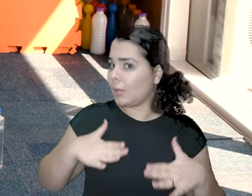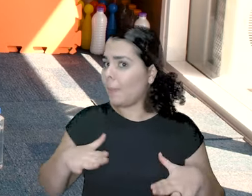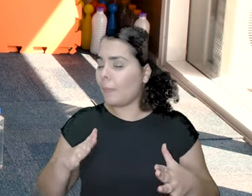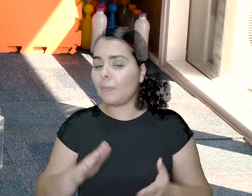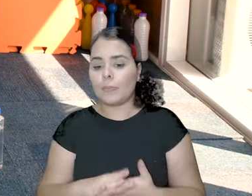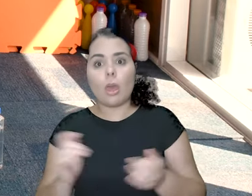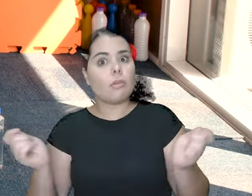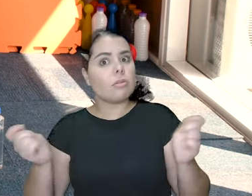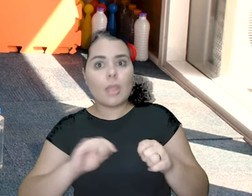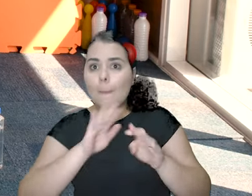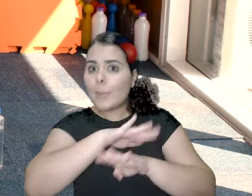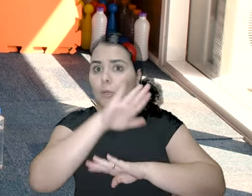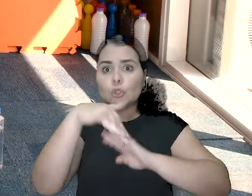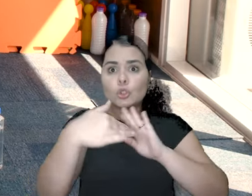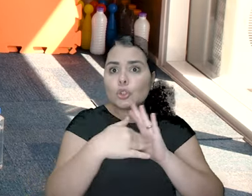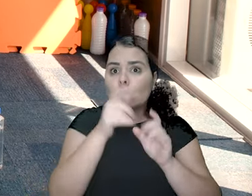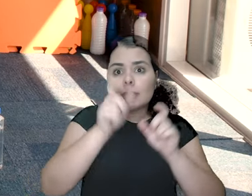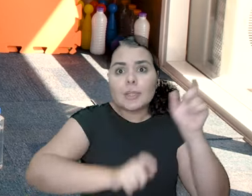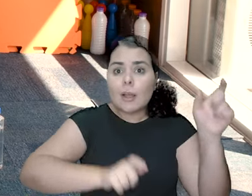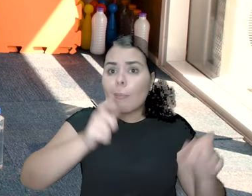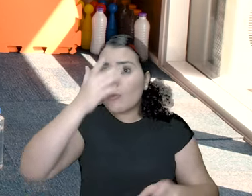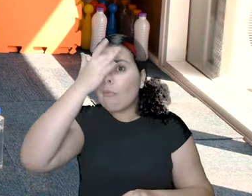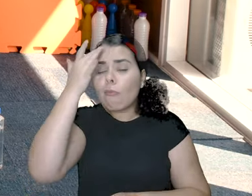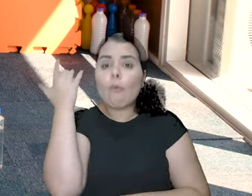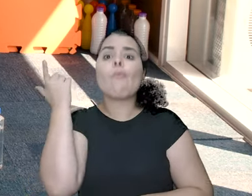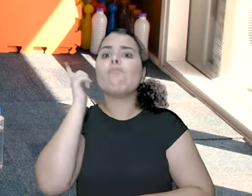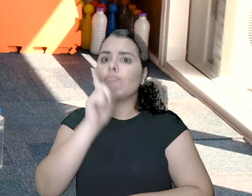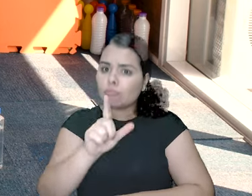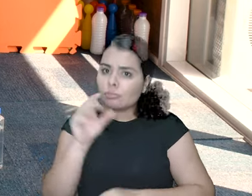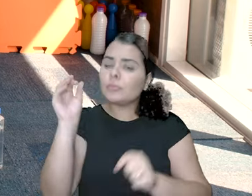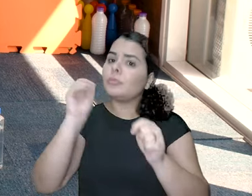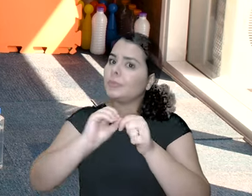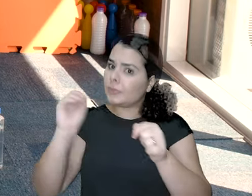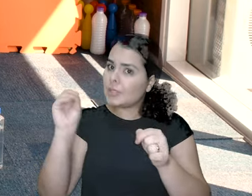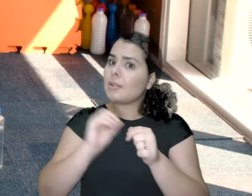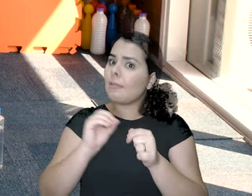Tranquilo, né? Dá para todo mundo fazer.